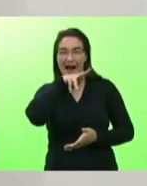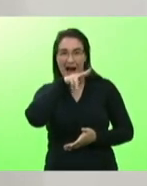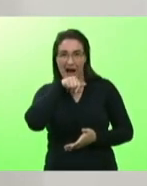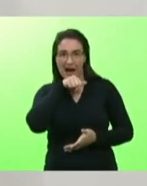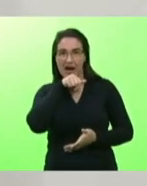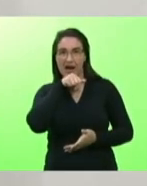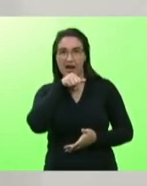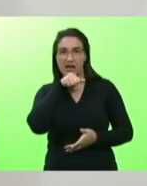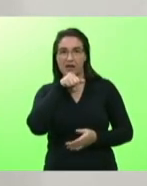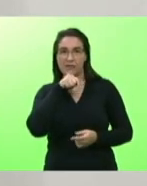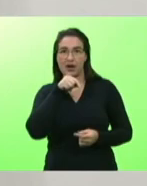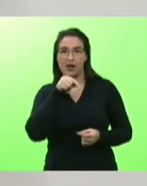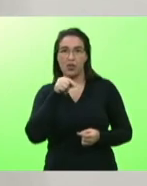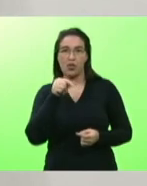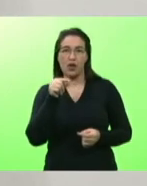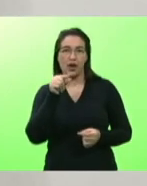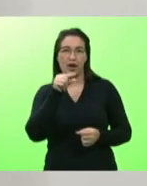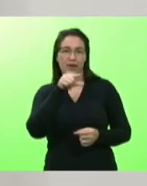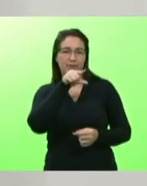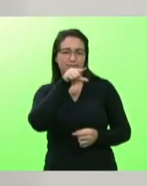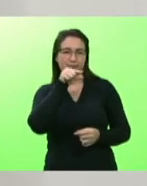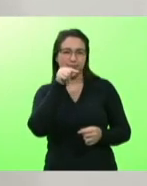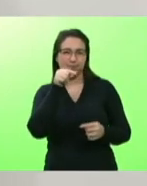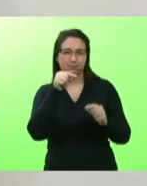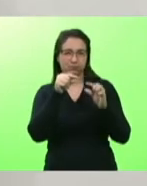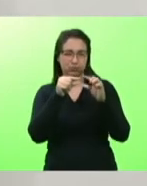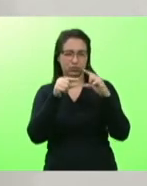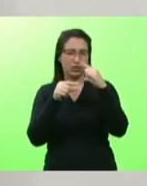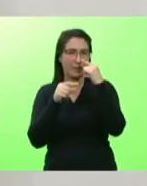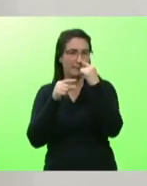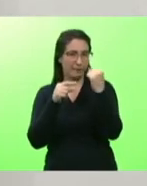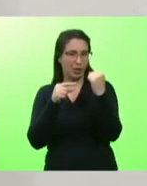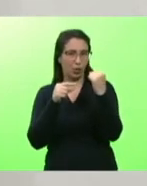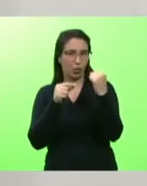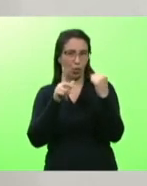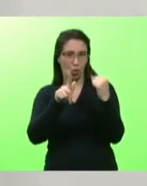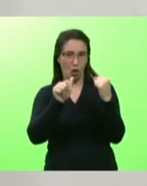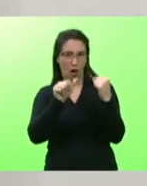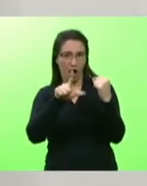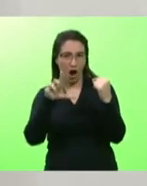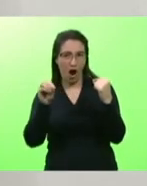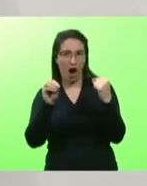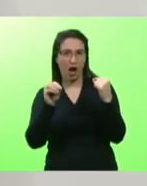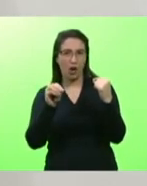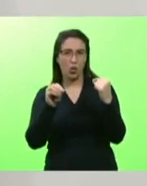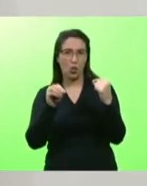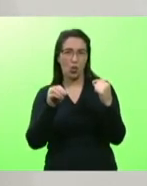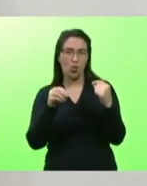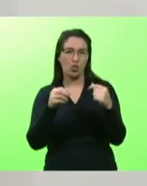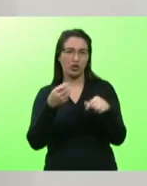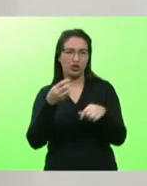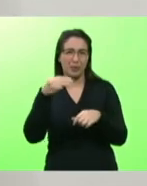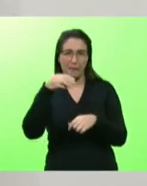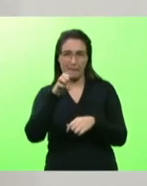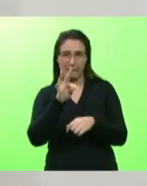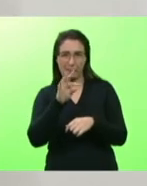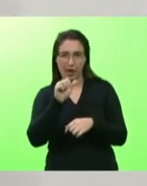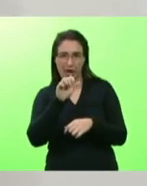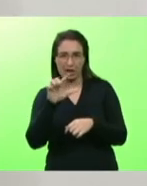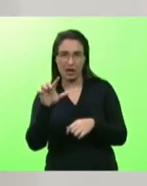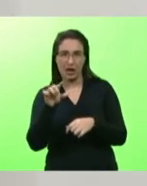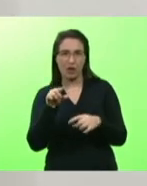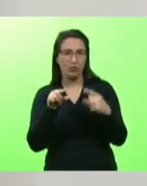machucar o outro animal mais forte colocam estrutura de metal com uma espora